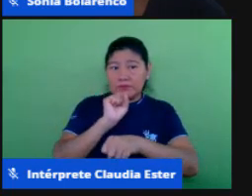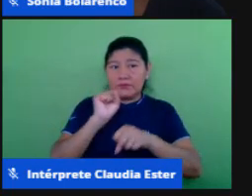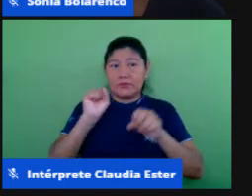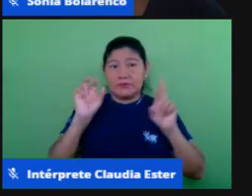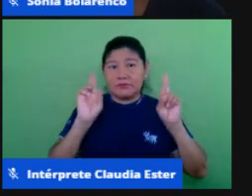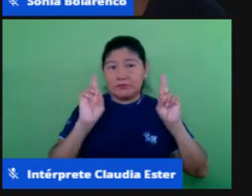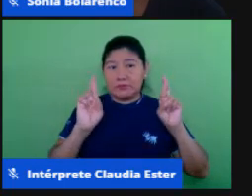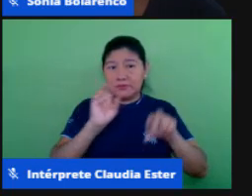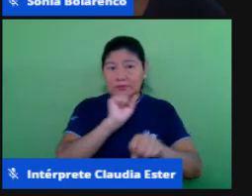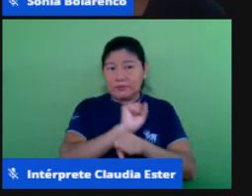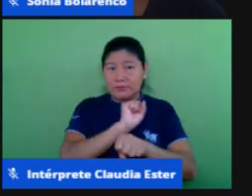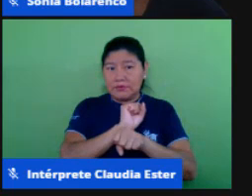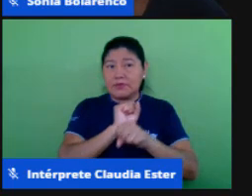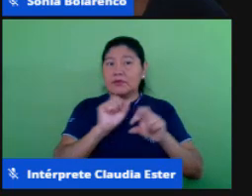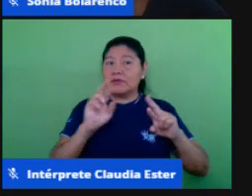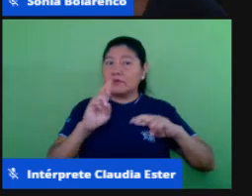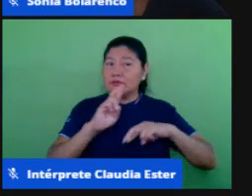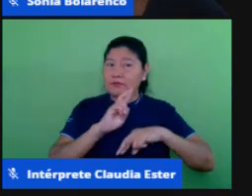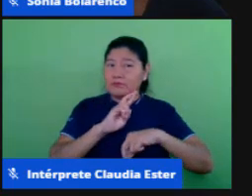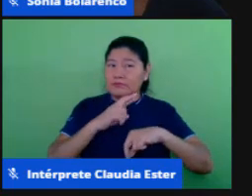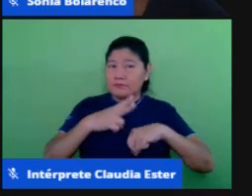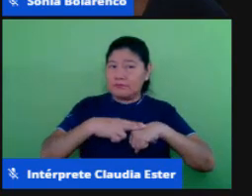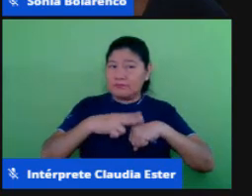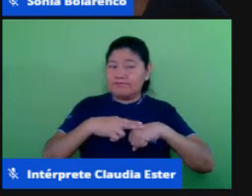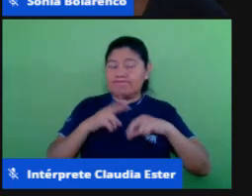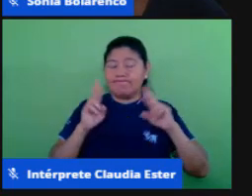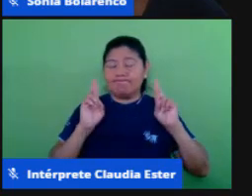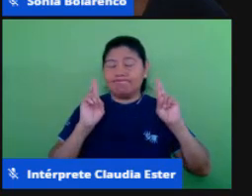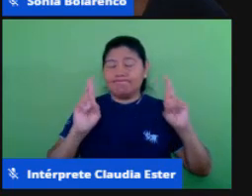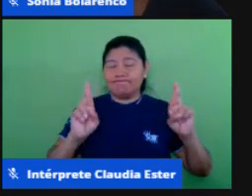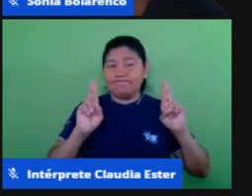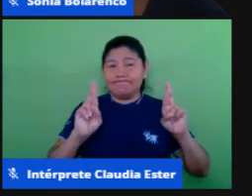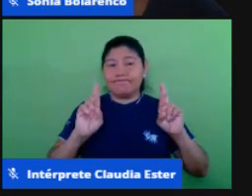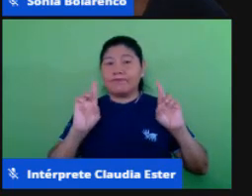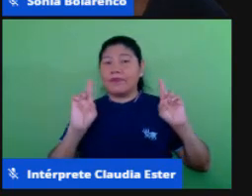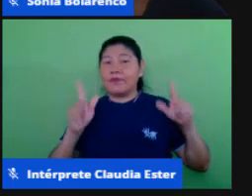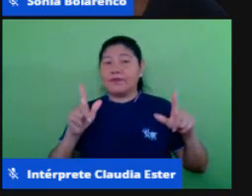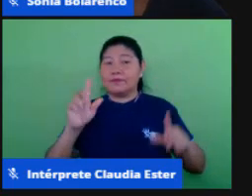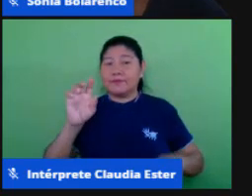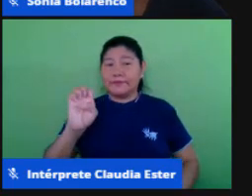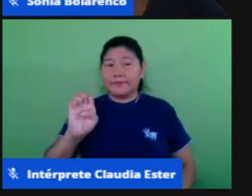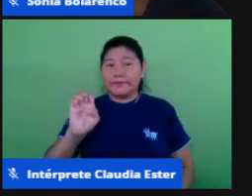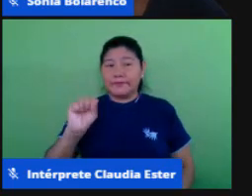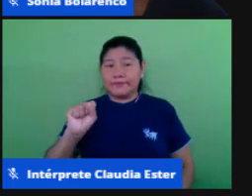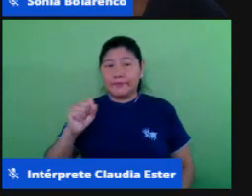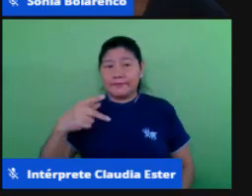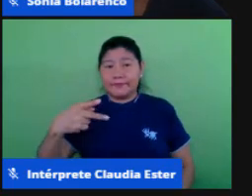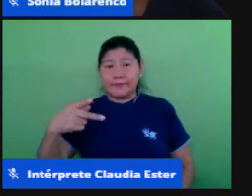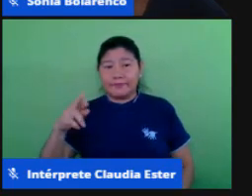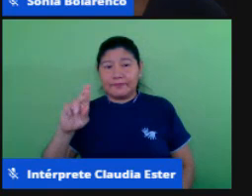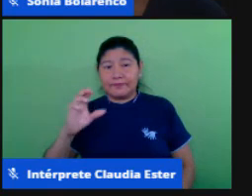esperança é espera esperançar é se levantar